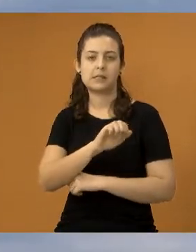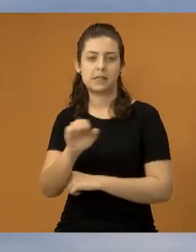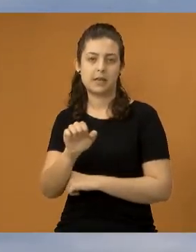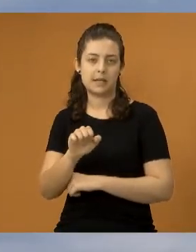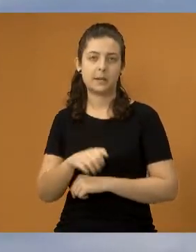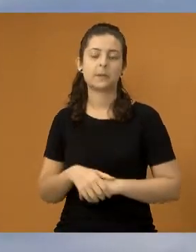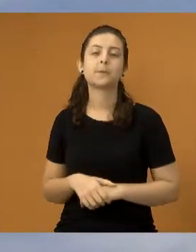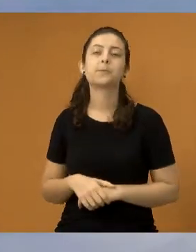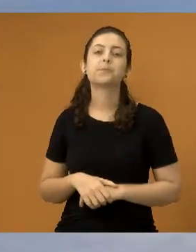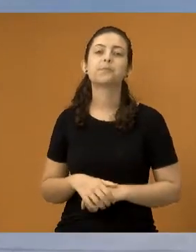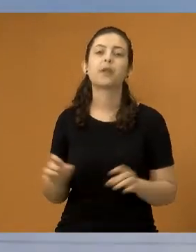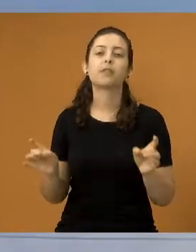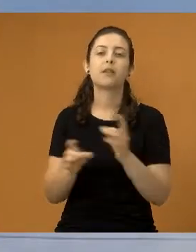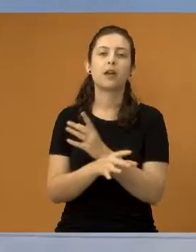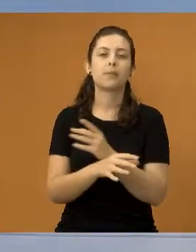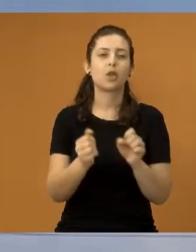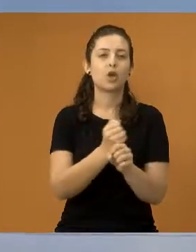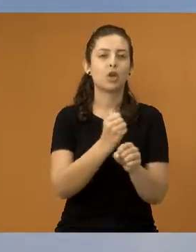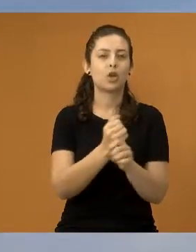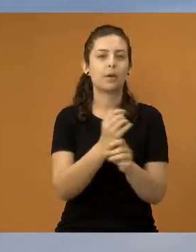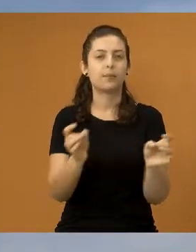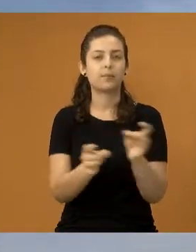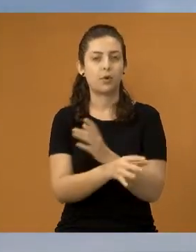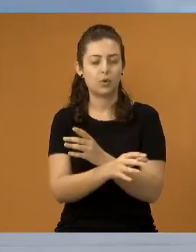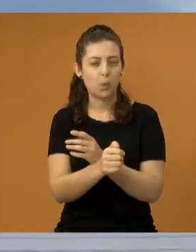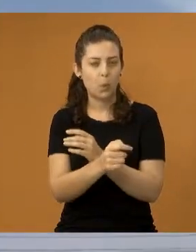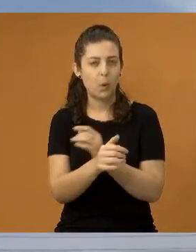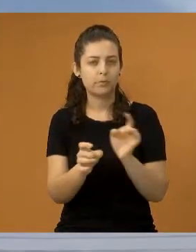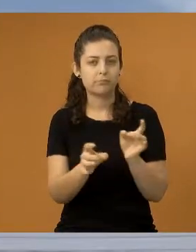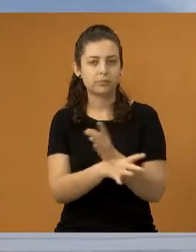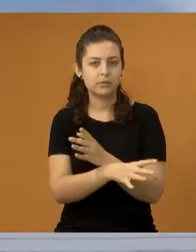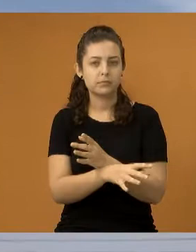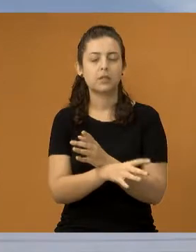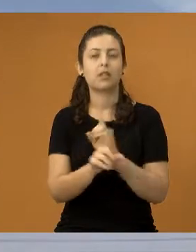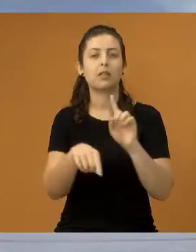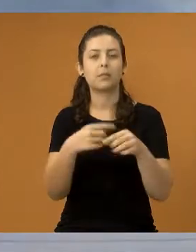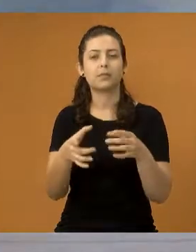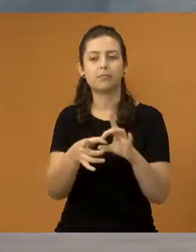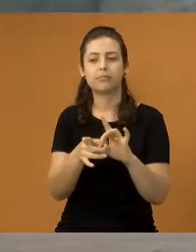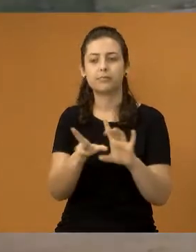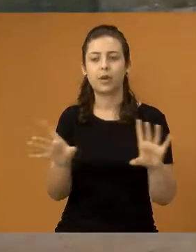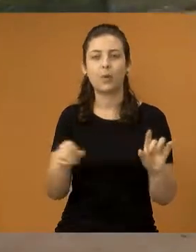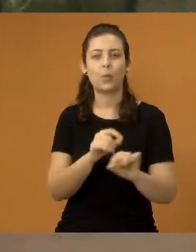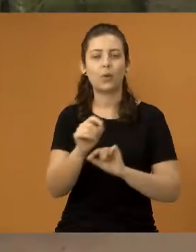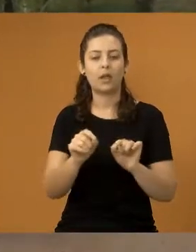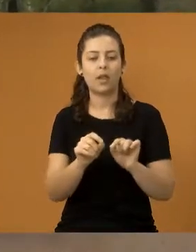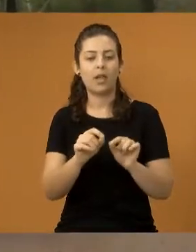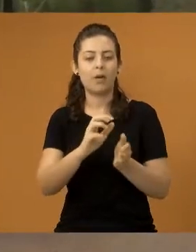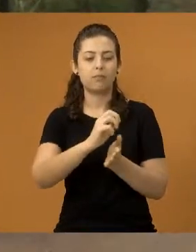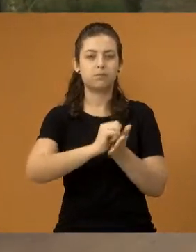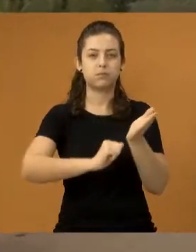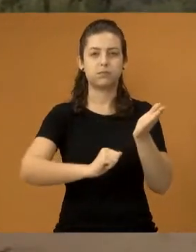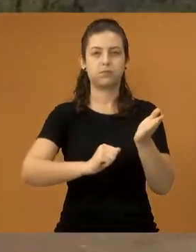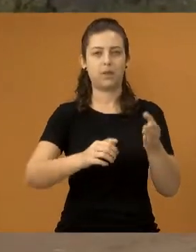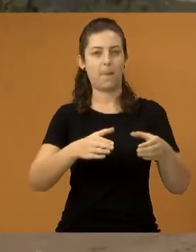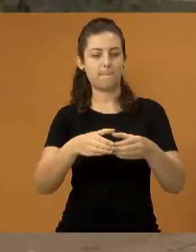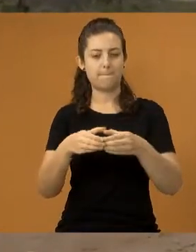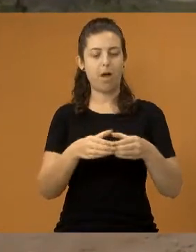agora está terminando essa obra. Vai permitir fazer a regularização do bairro.